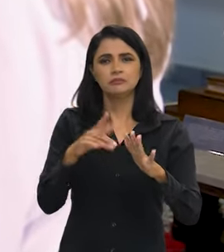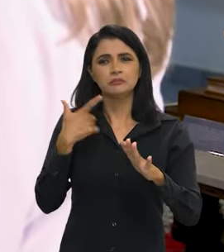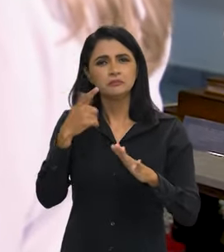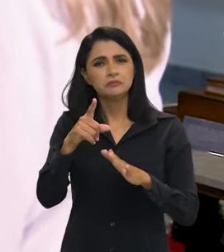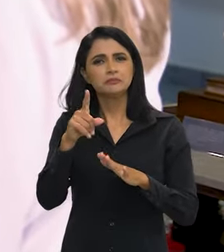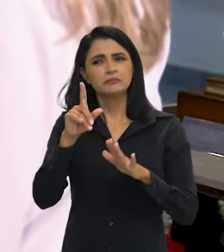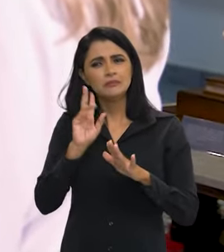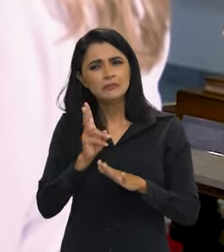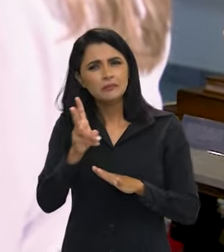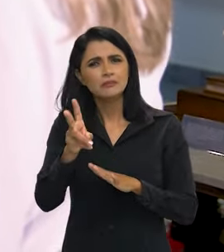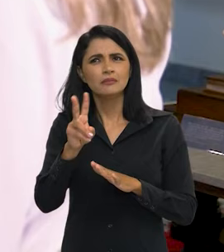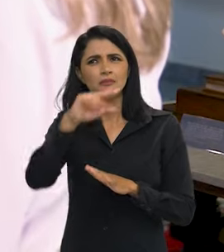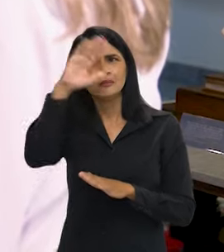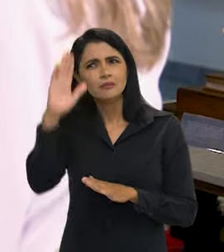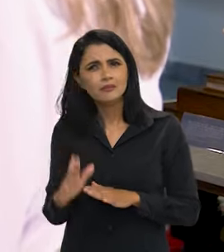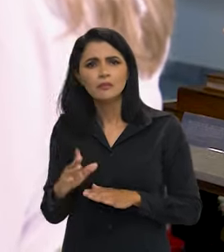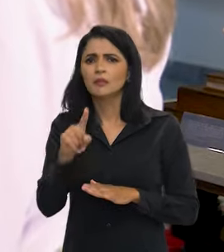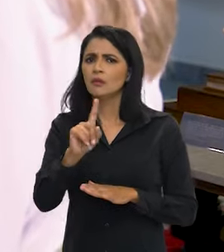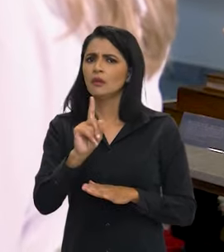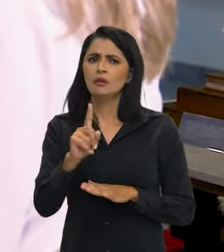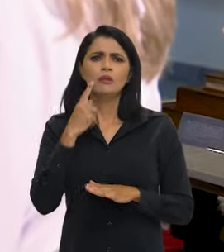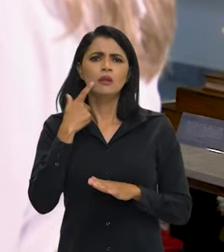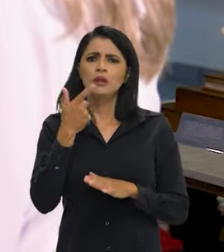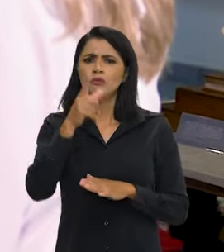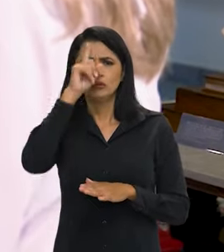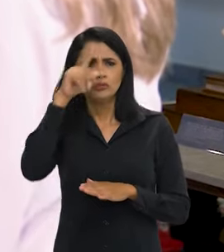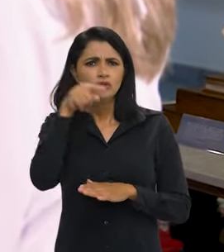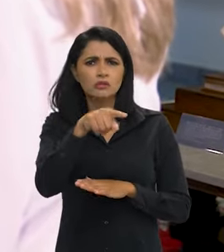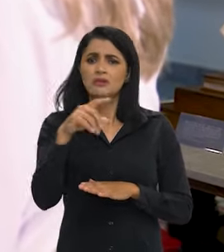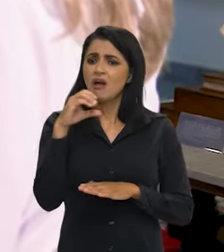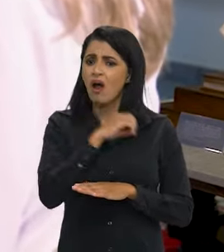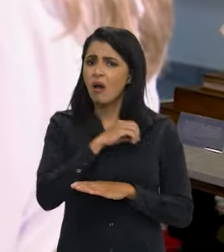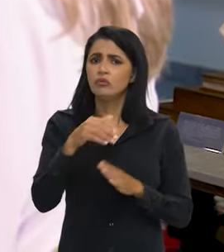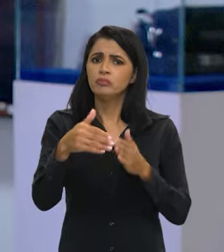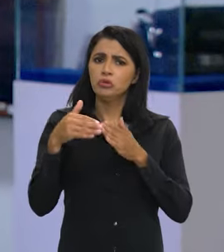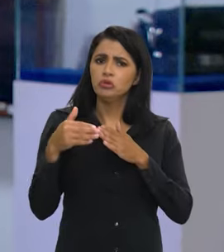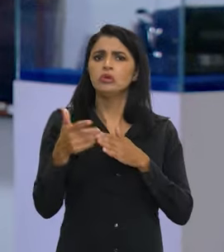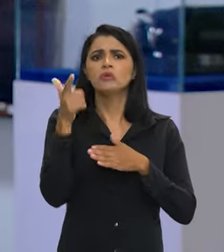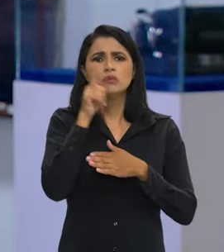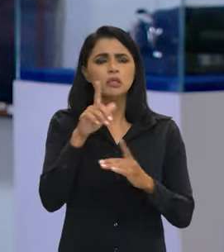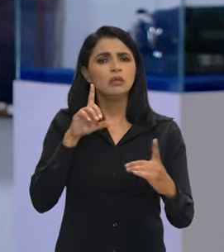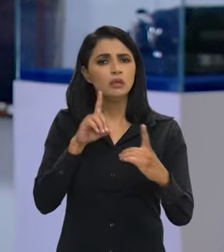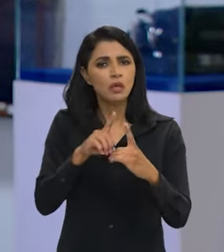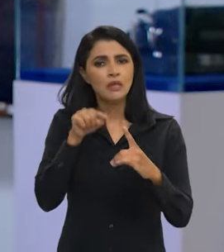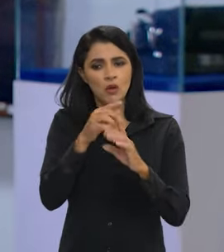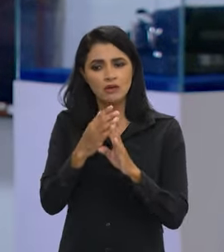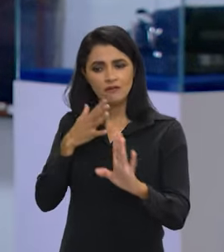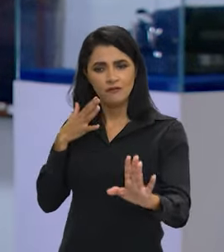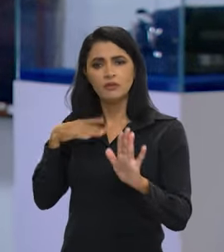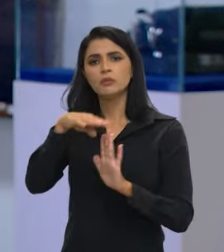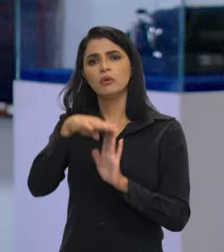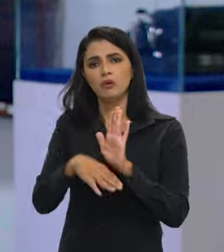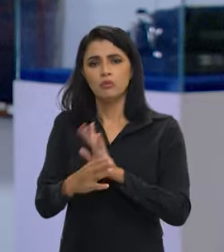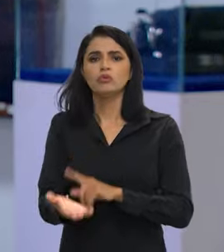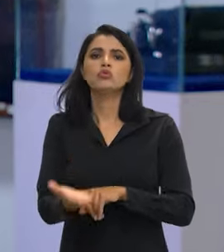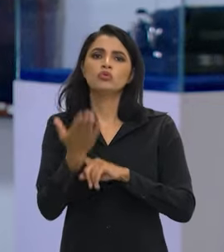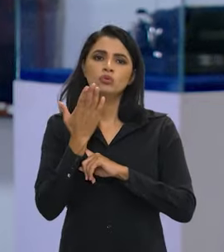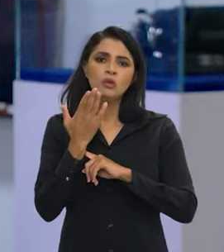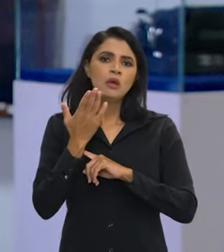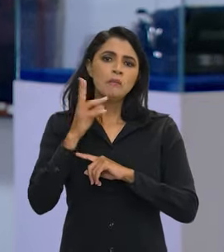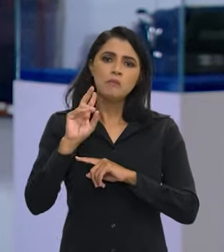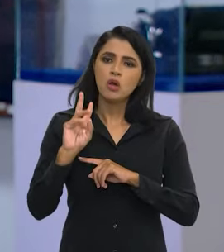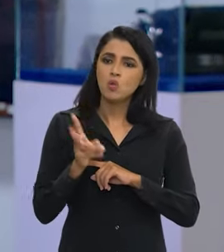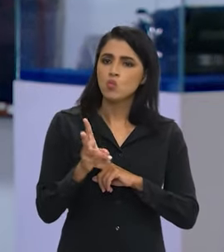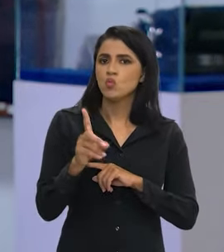ele não pode entrar em mutirão. Ele tem que ser concedido bem e rápido, estruturalmente. Então, o programa de enfrentamento à fila tem ajudado bastante,